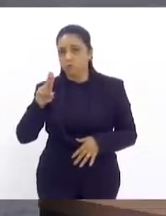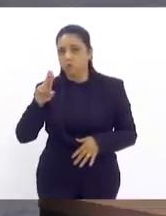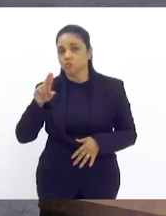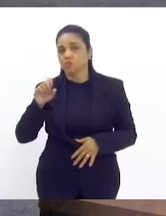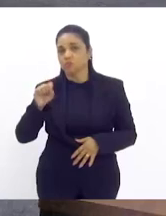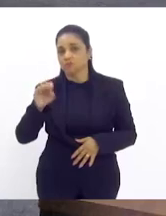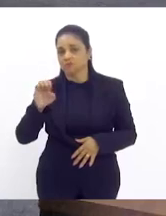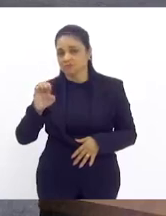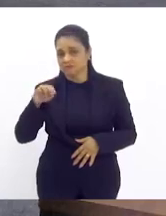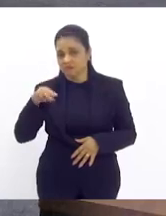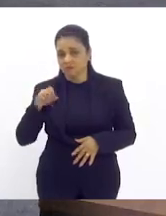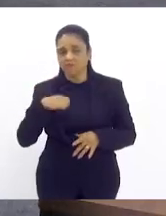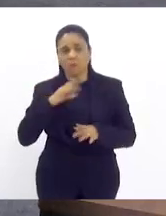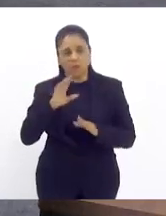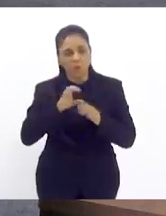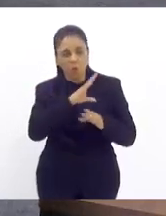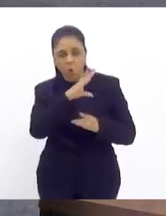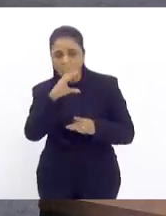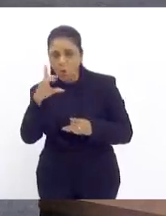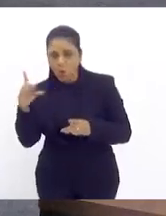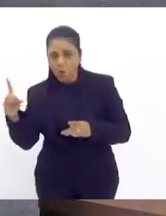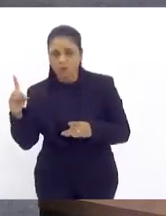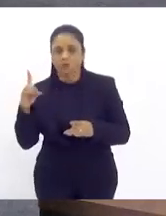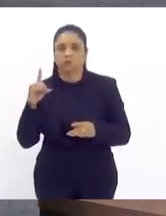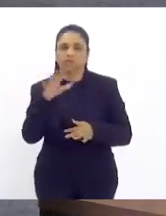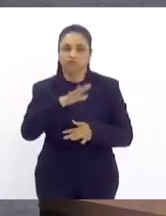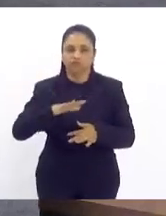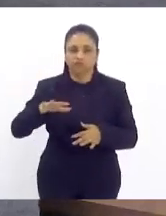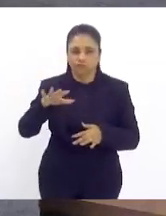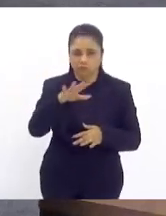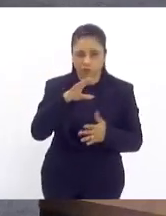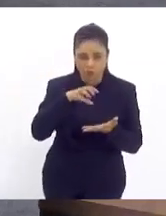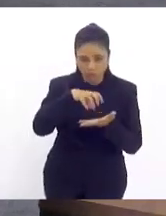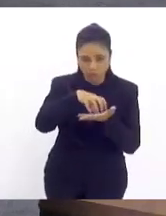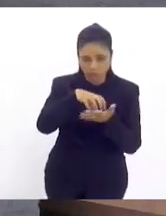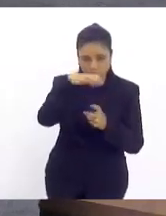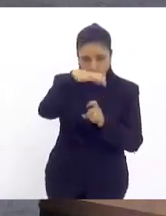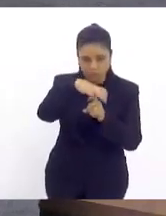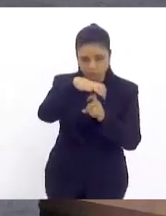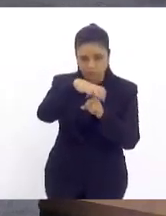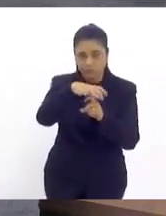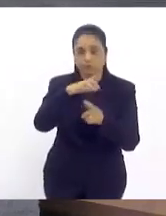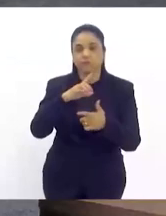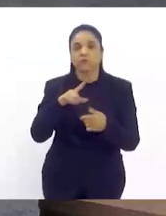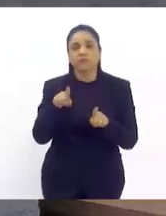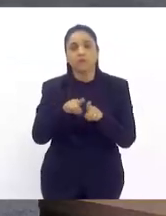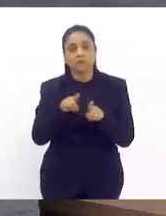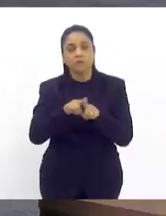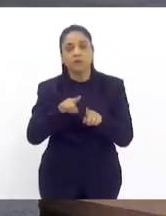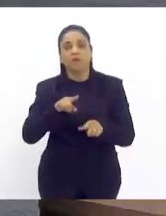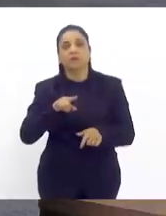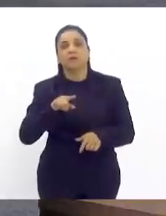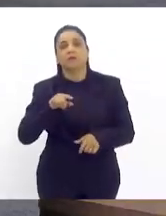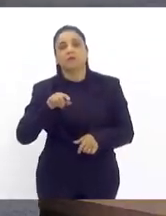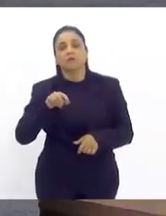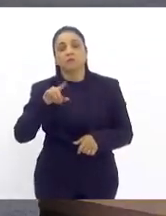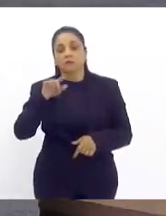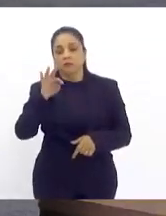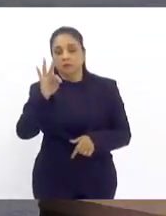-geral, diretor do Centro de Tradições, e o Gilberto Teixeira. E eu estive lá com eles,